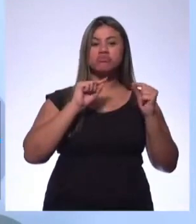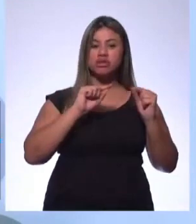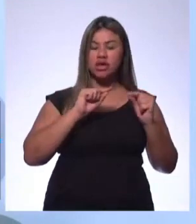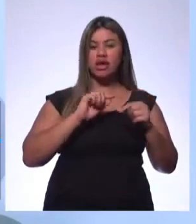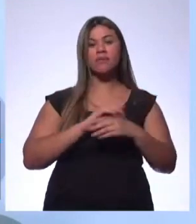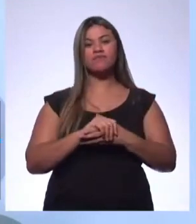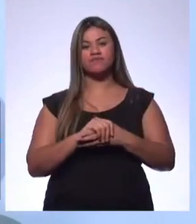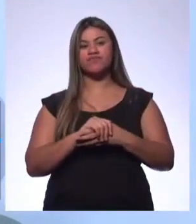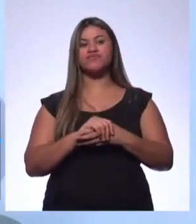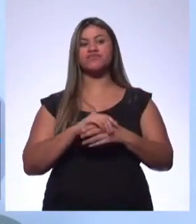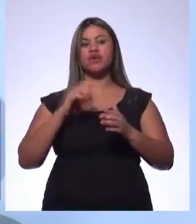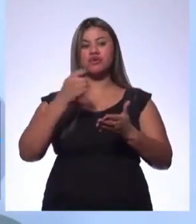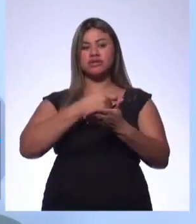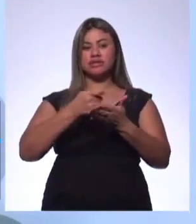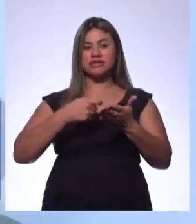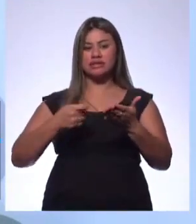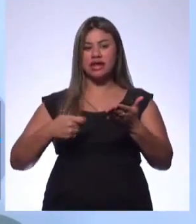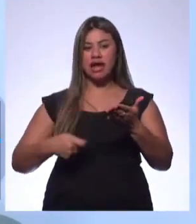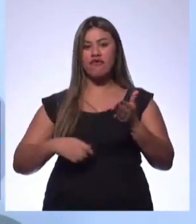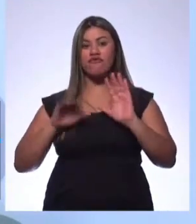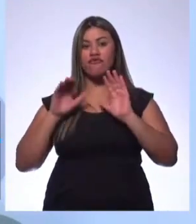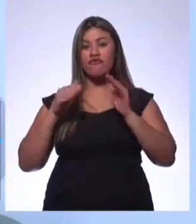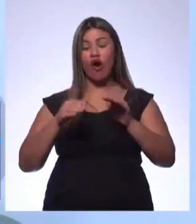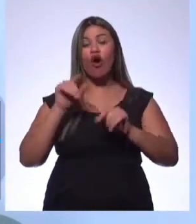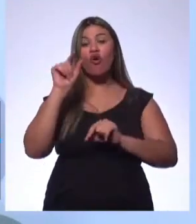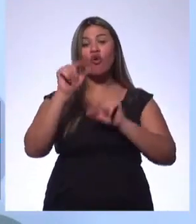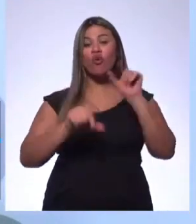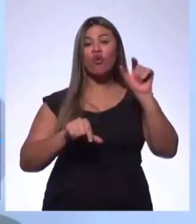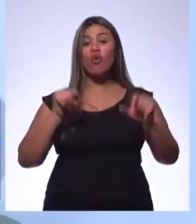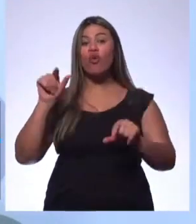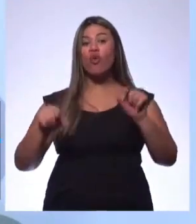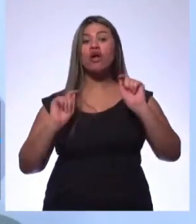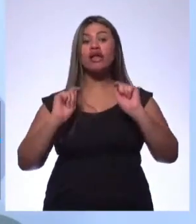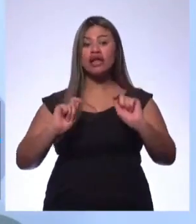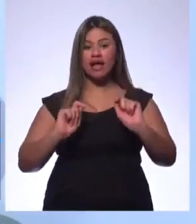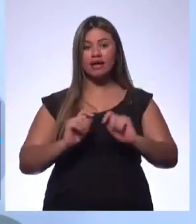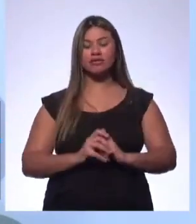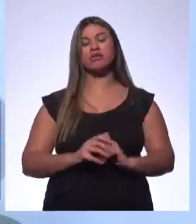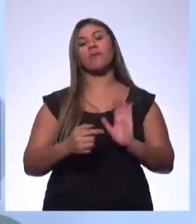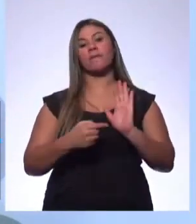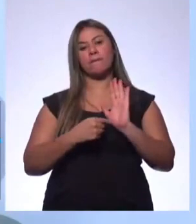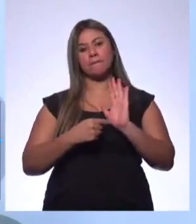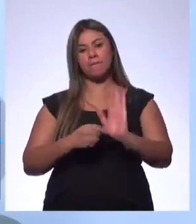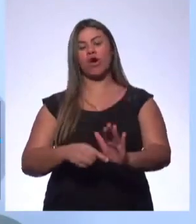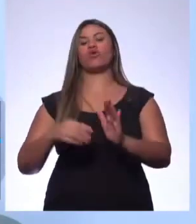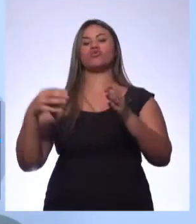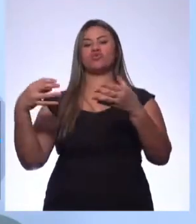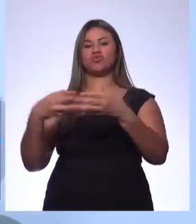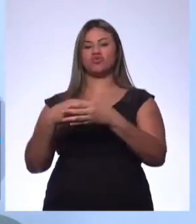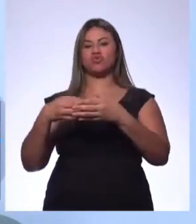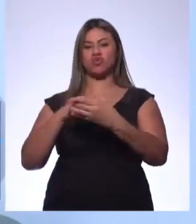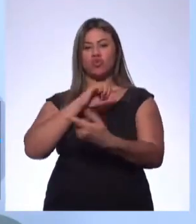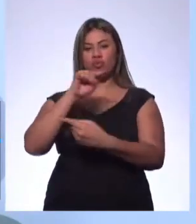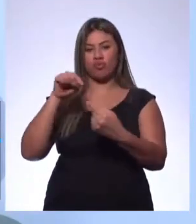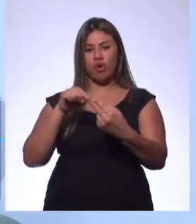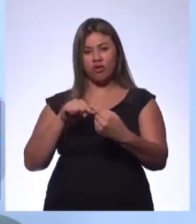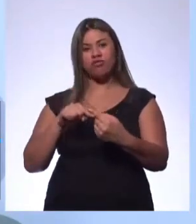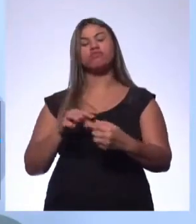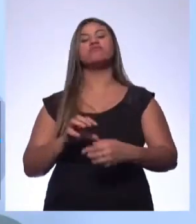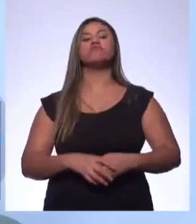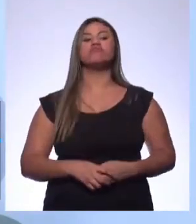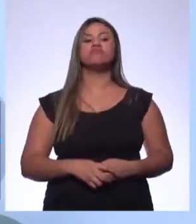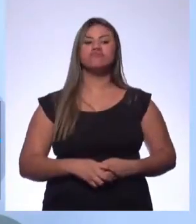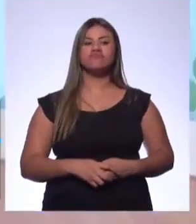escreve, você escreve para quem? É nessa hora que você mostra aí para quem você escreve e por que você escreve.